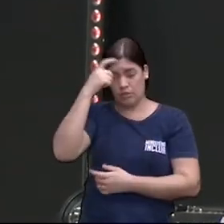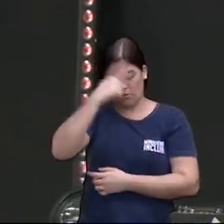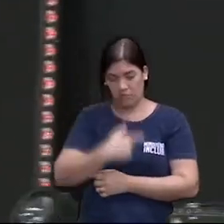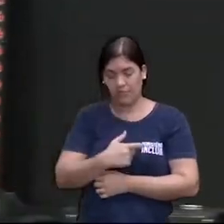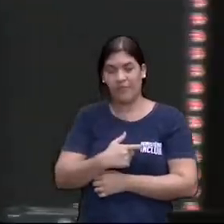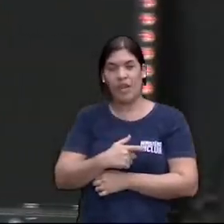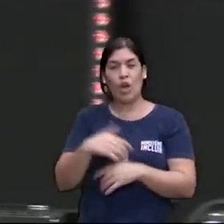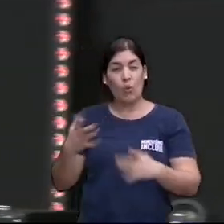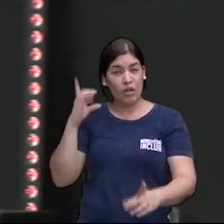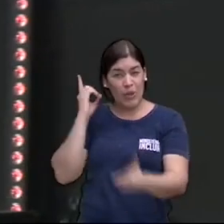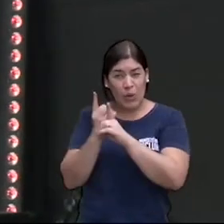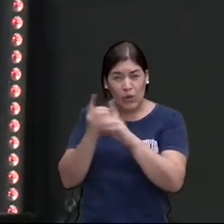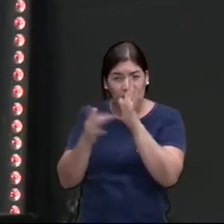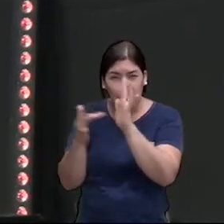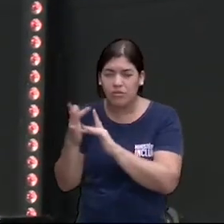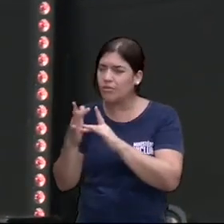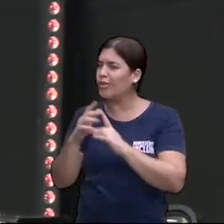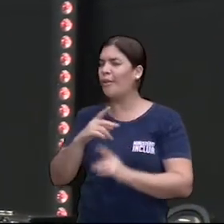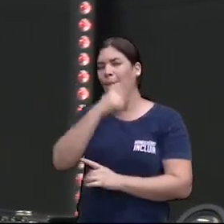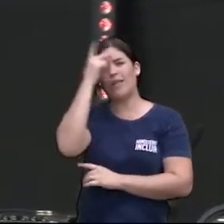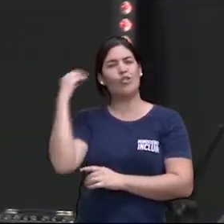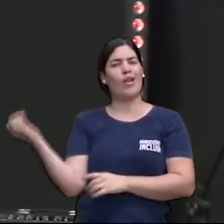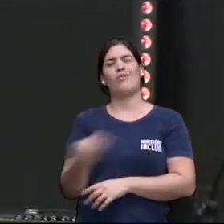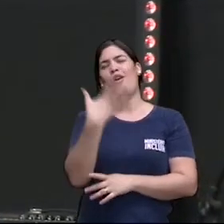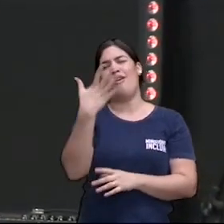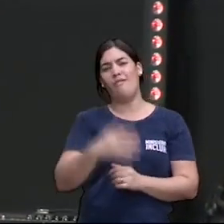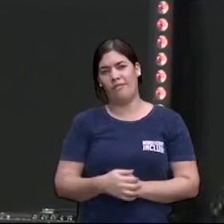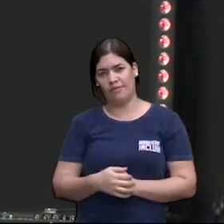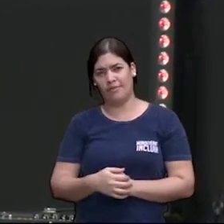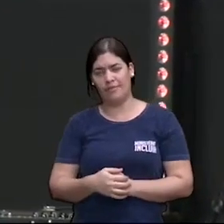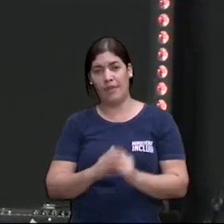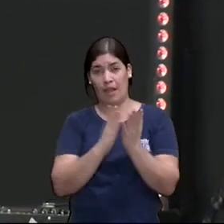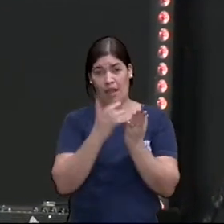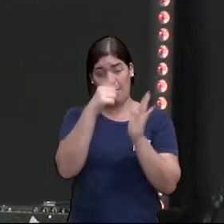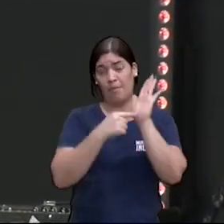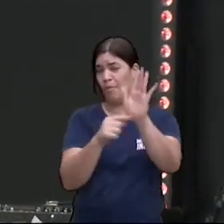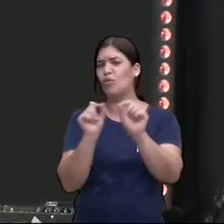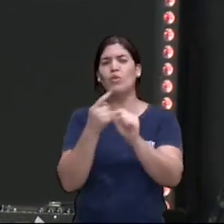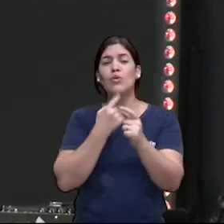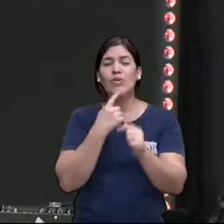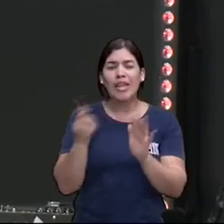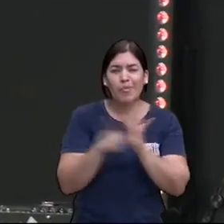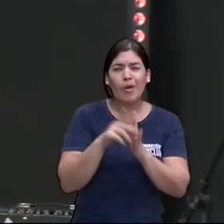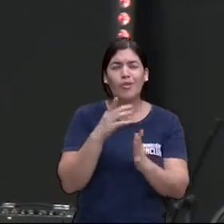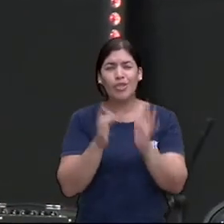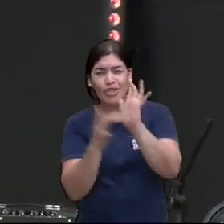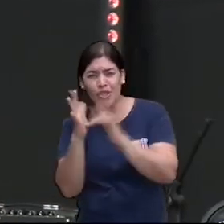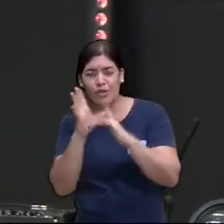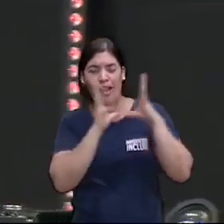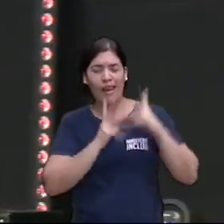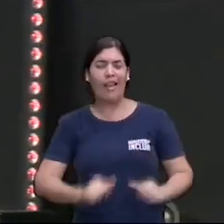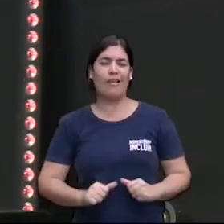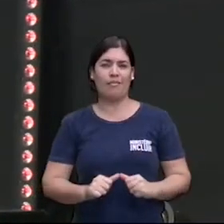diz que o sangue de Jesus nos purifica de todo pecado quando eu passo pela cruz de Cristo